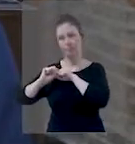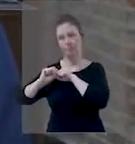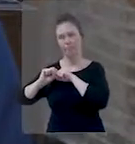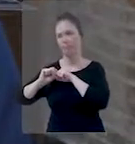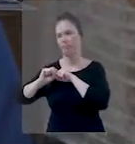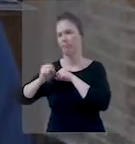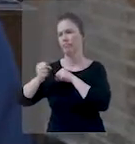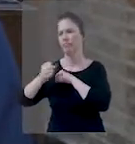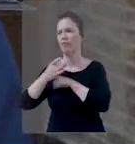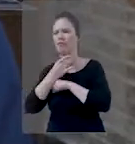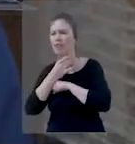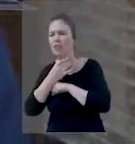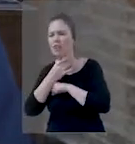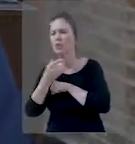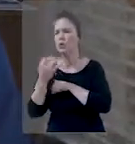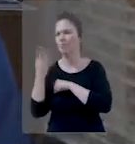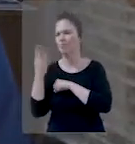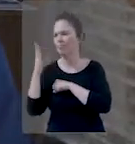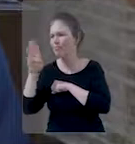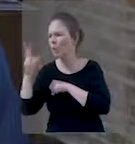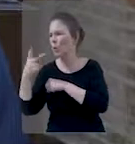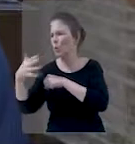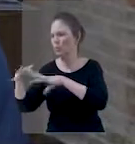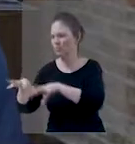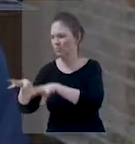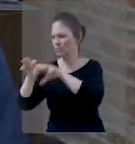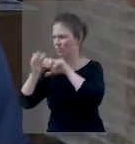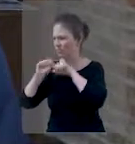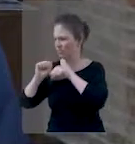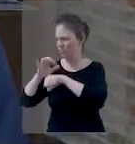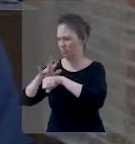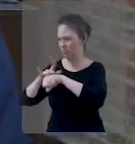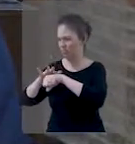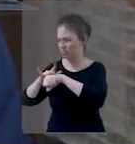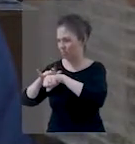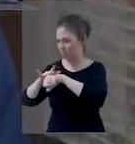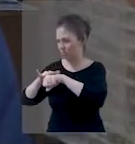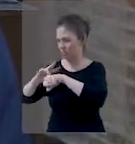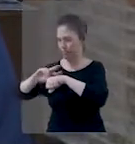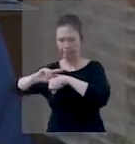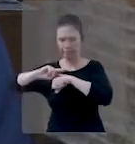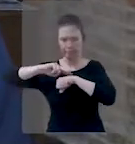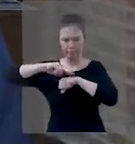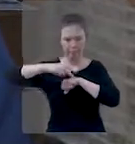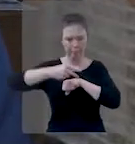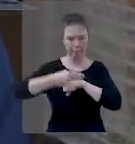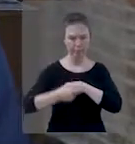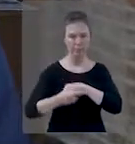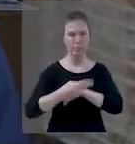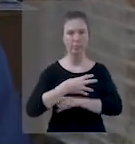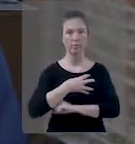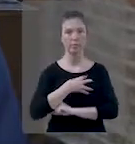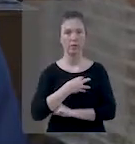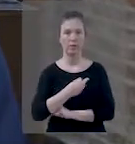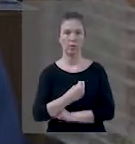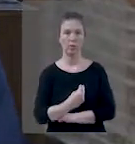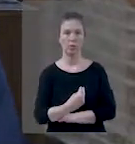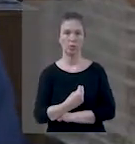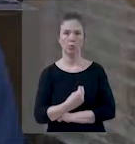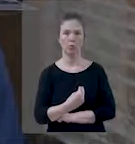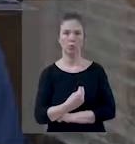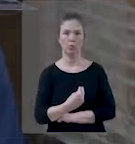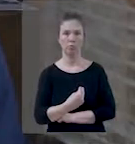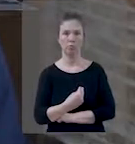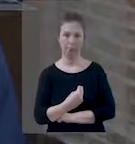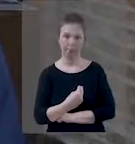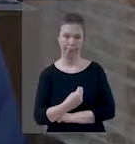pelo pai com alguns vícios, imagina, com adultério e coisa semelhante. Então, ele pode estar transmitindo no ato de gerar um